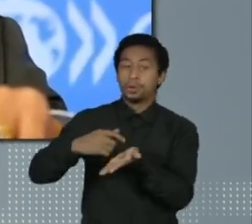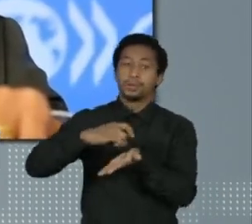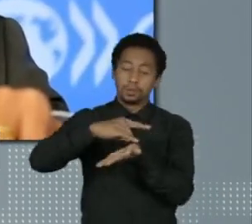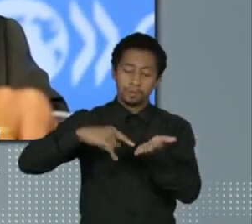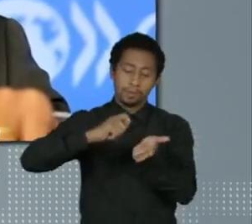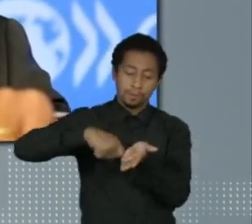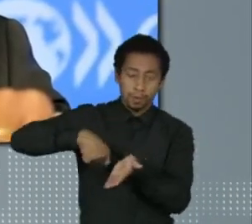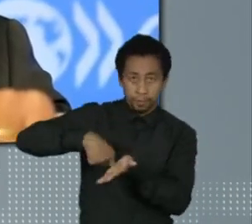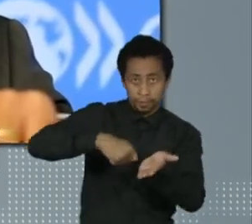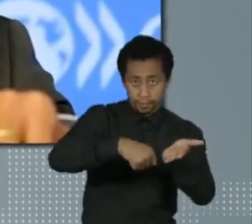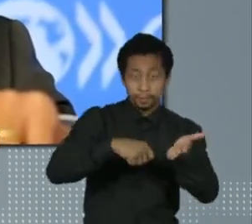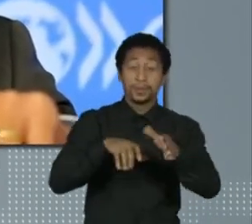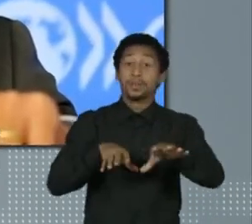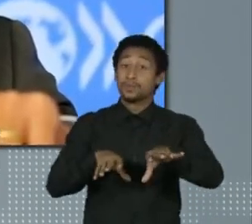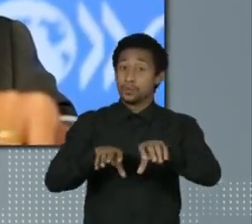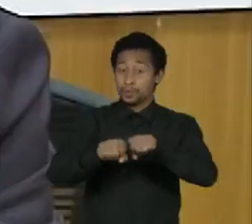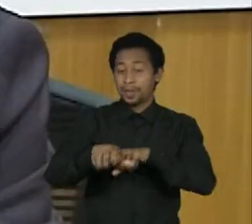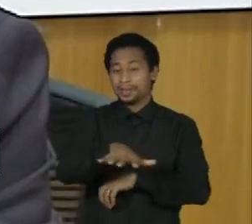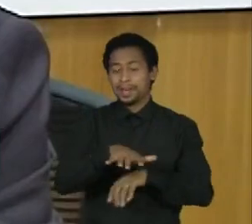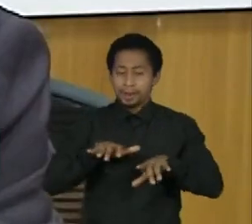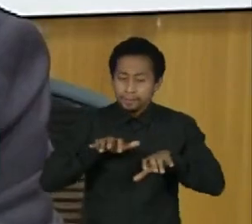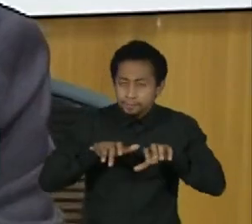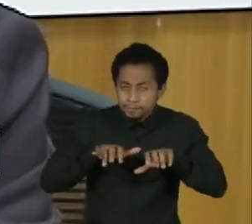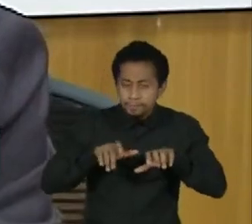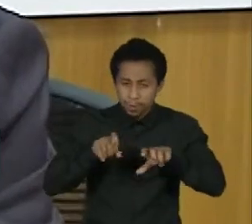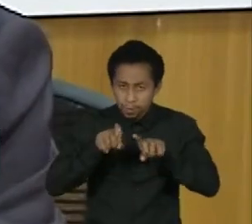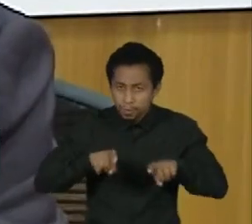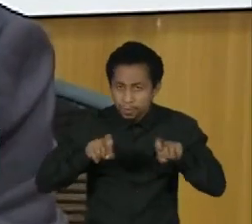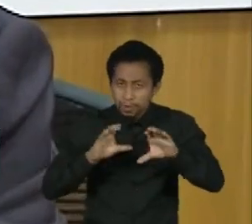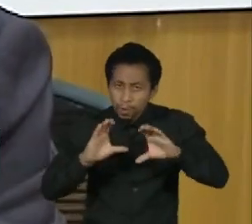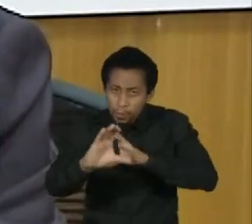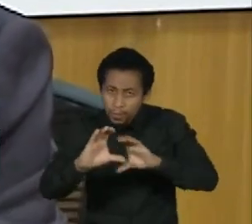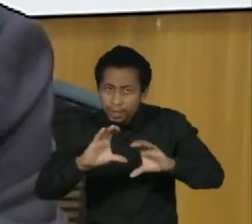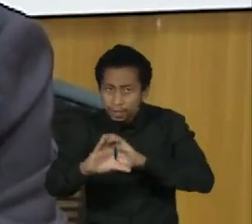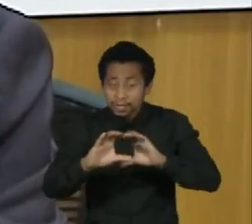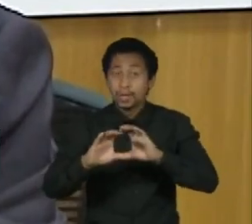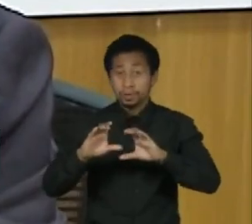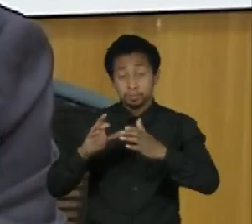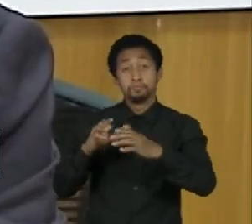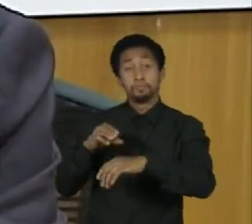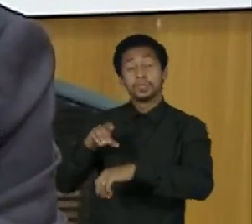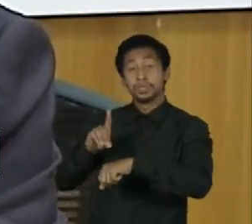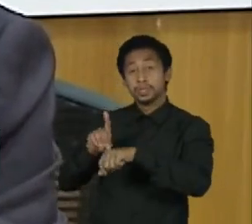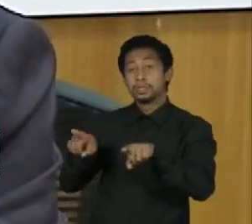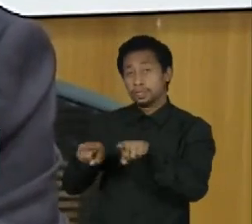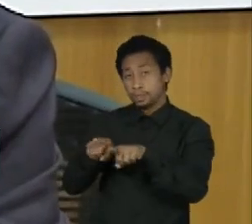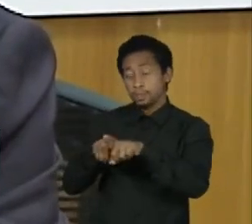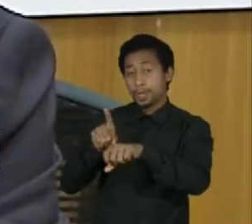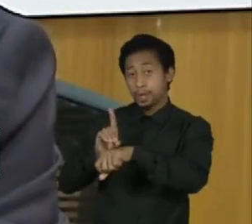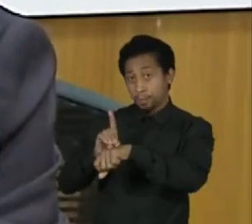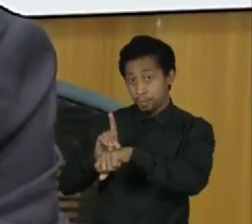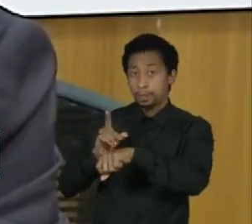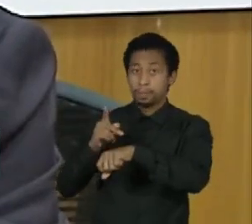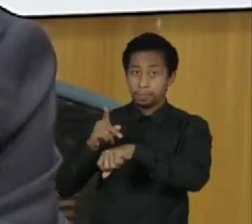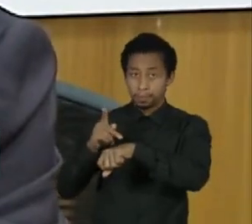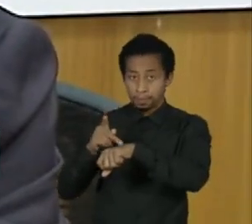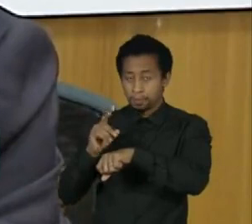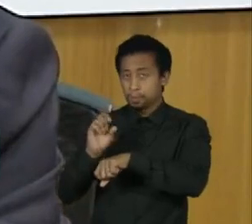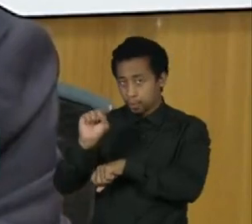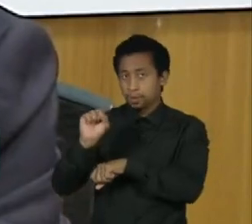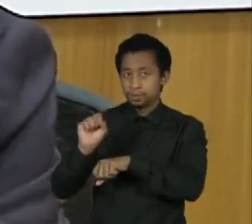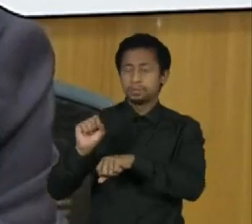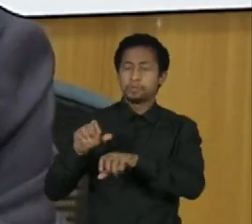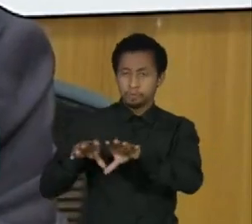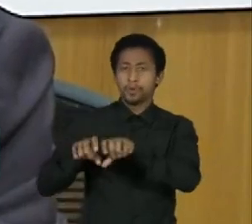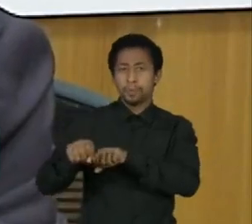Formado em Engenharia de Redes de Comunicação, Victor Godoy tem pós-graduação em Altos Estudos em Defesa Nacional. Como esse currículo vai